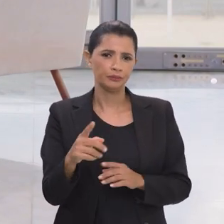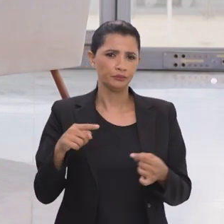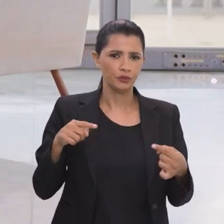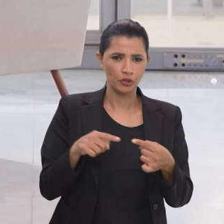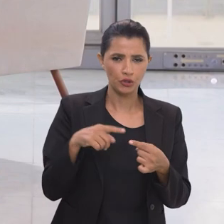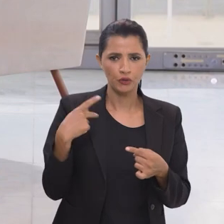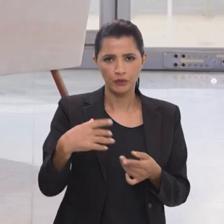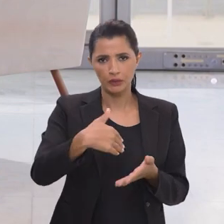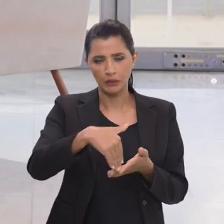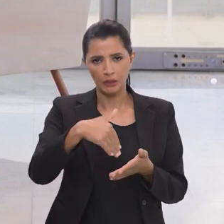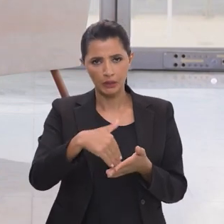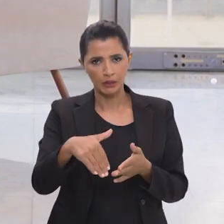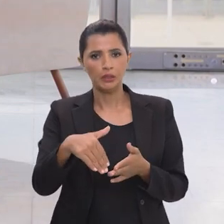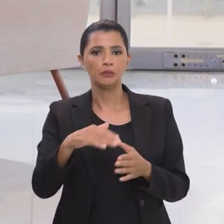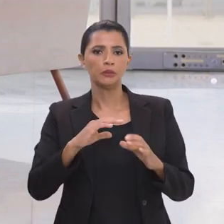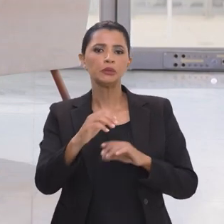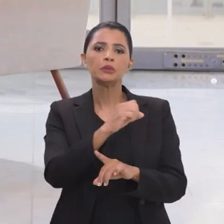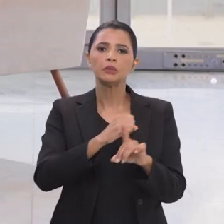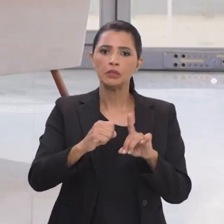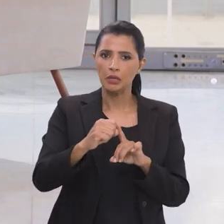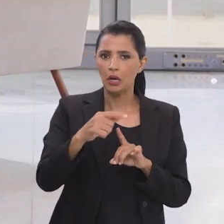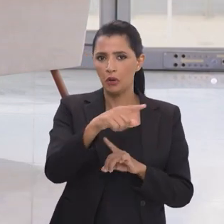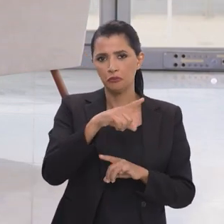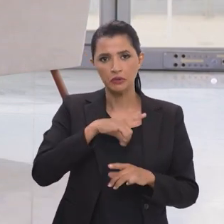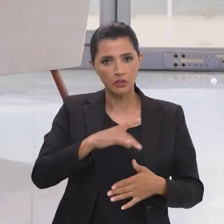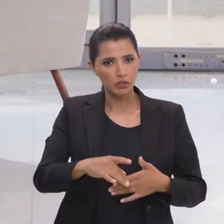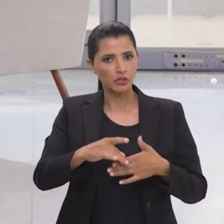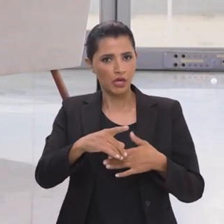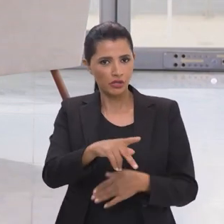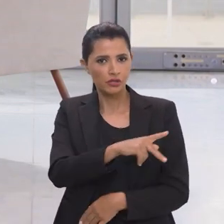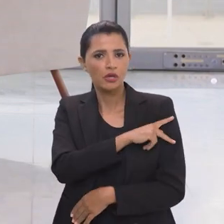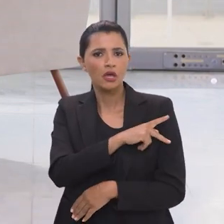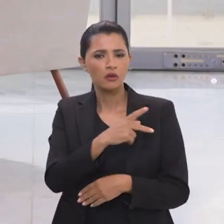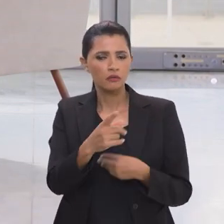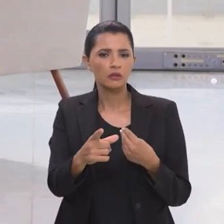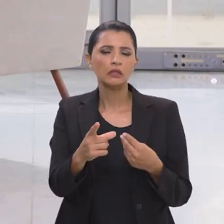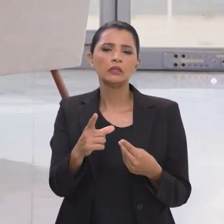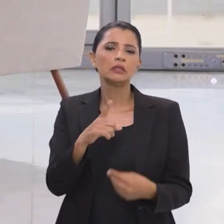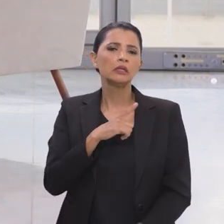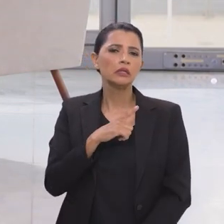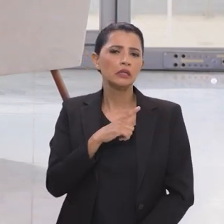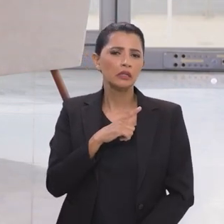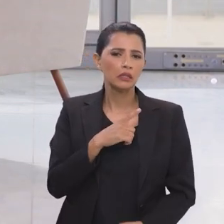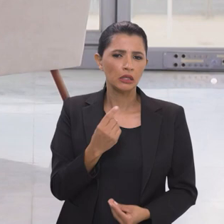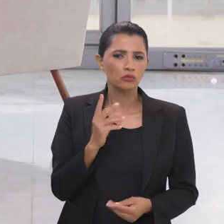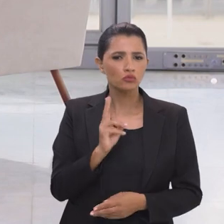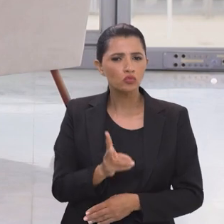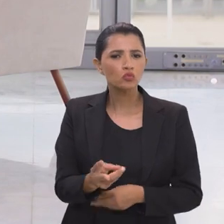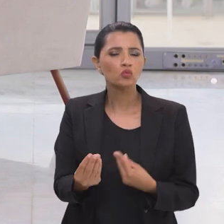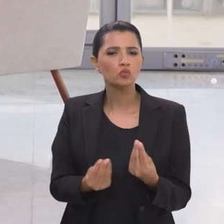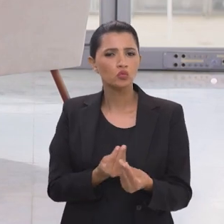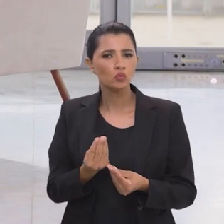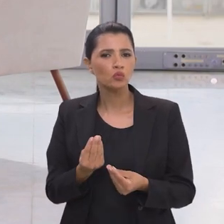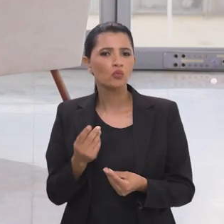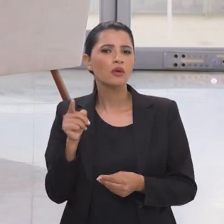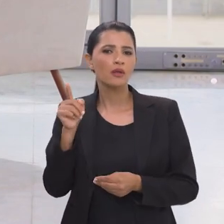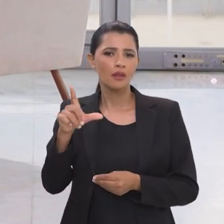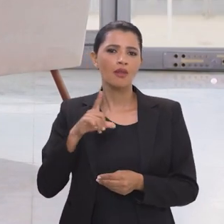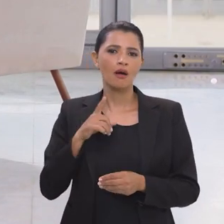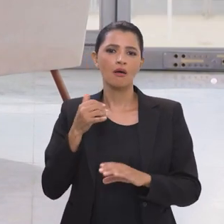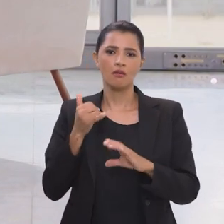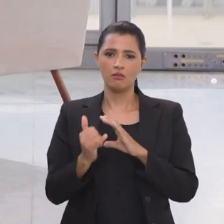missões aqui da Secretaria de Comunicação Social da Presidência da República que o senhor chefia está dar